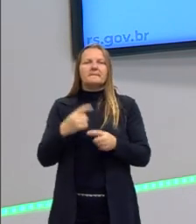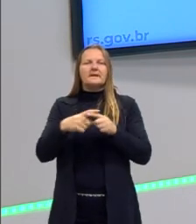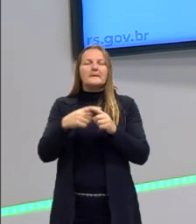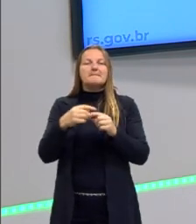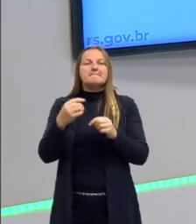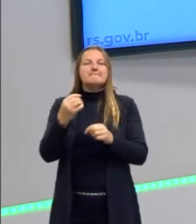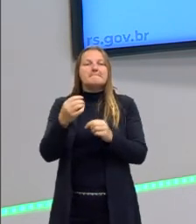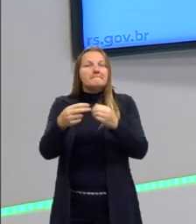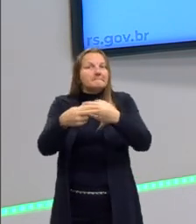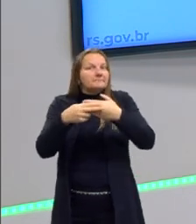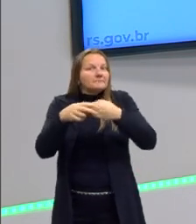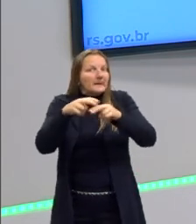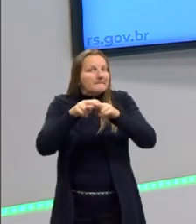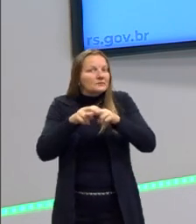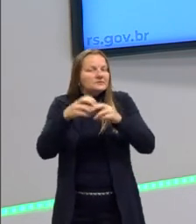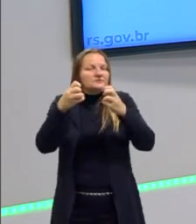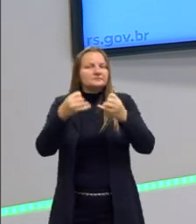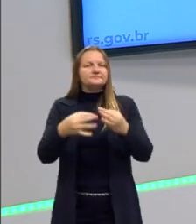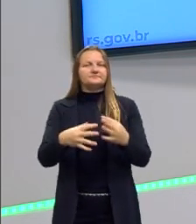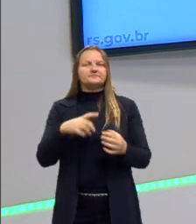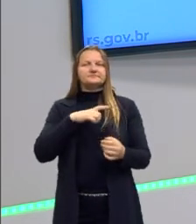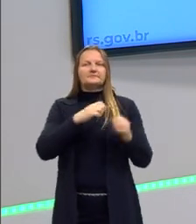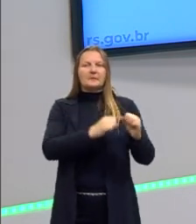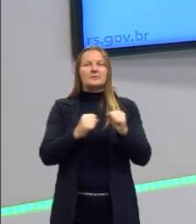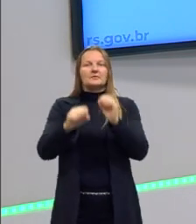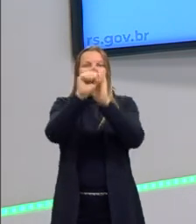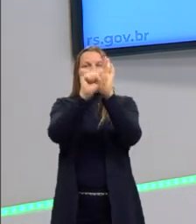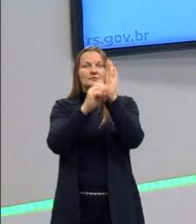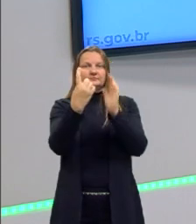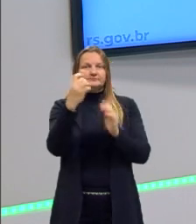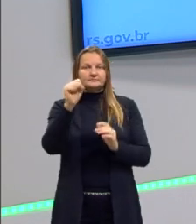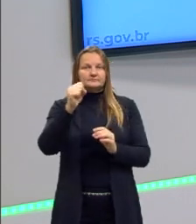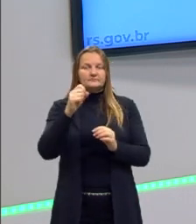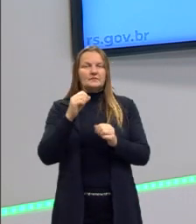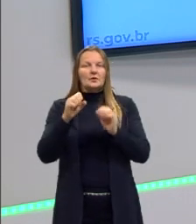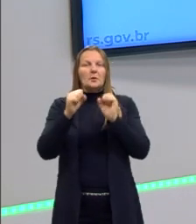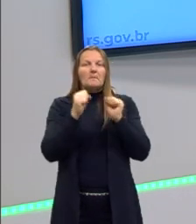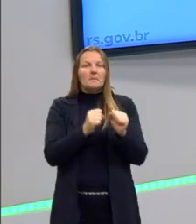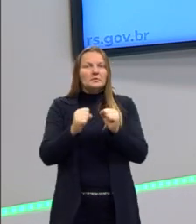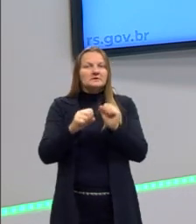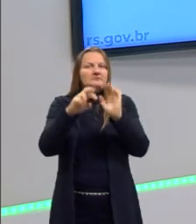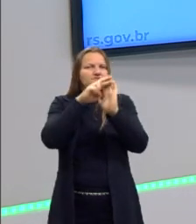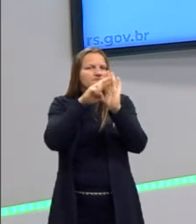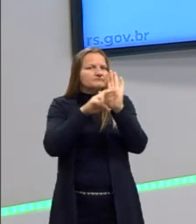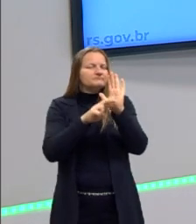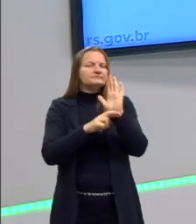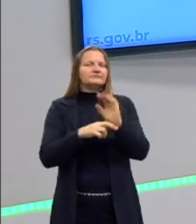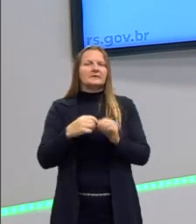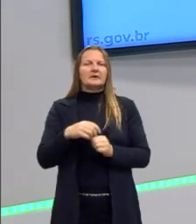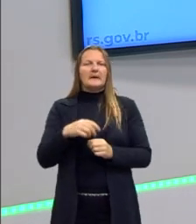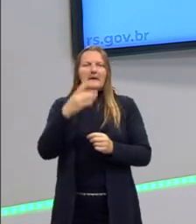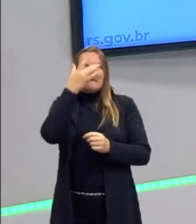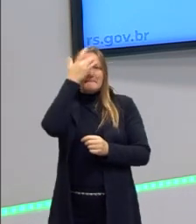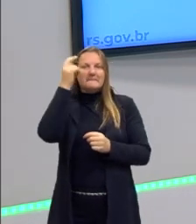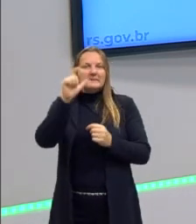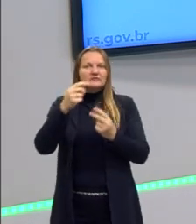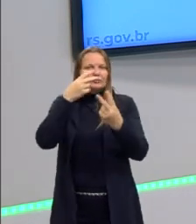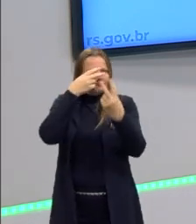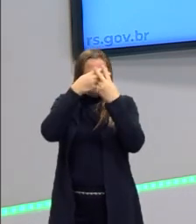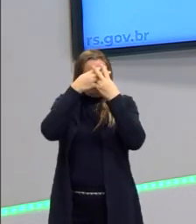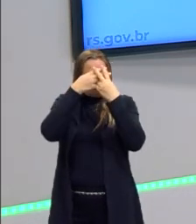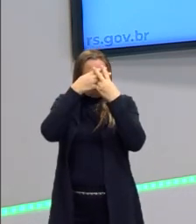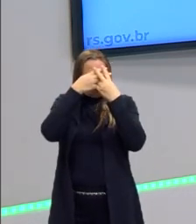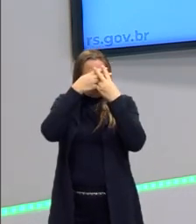nessa fase aqui, no século XVIII, nesse poder disciplinar era o seguinte, era para o preso, para o da fábrica, ou